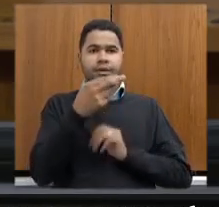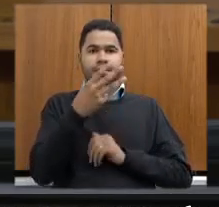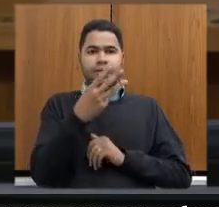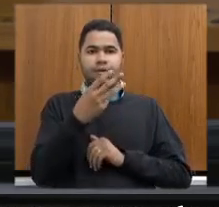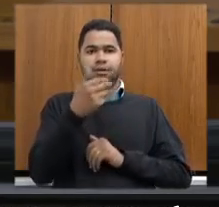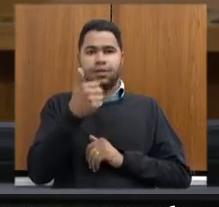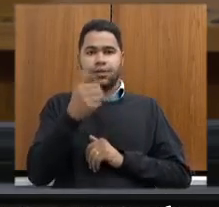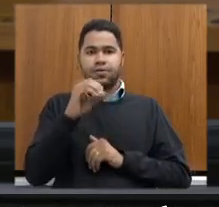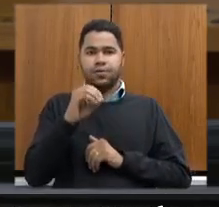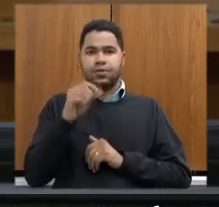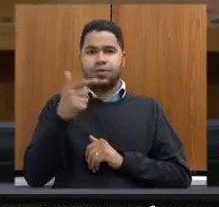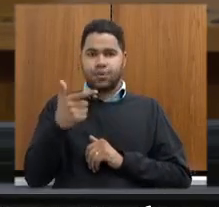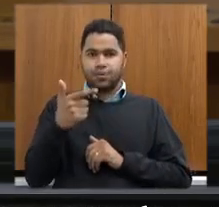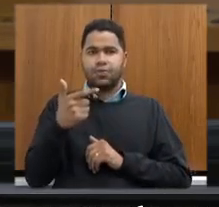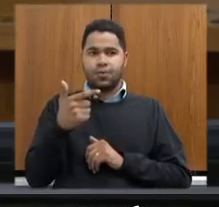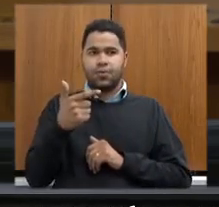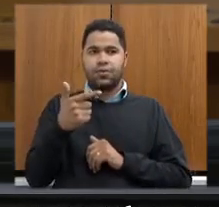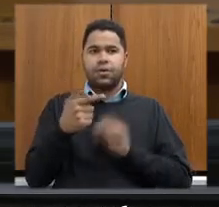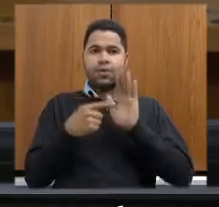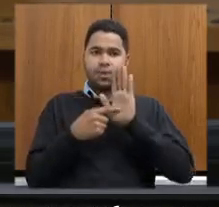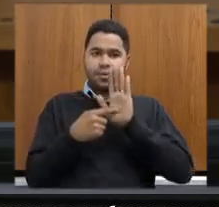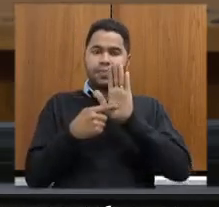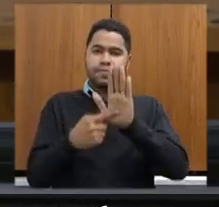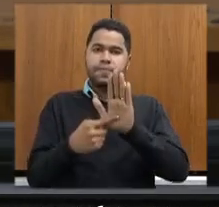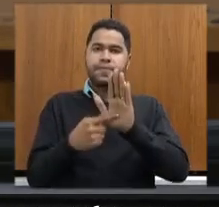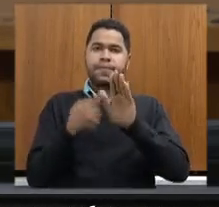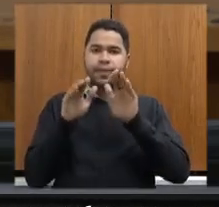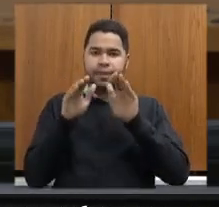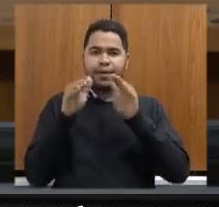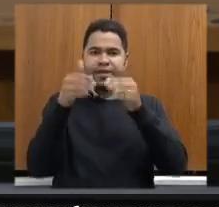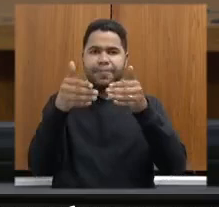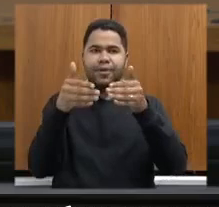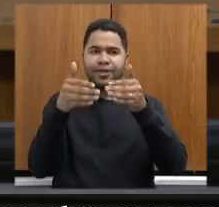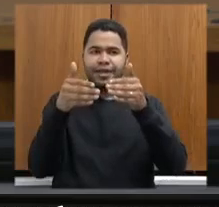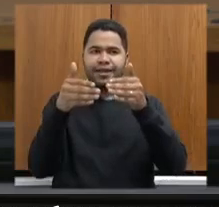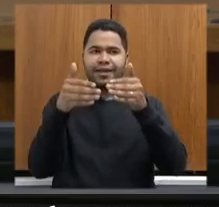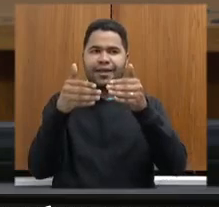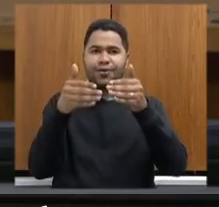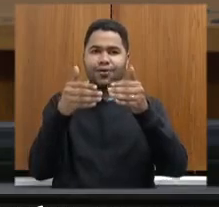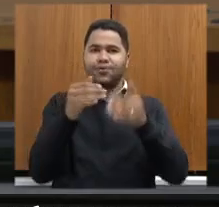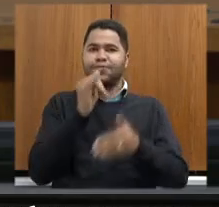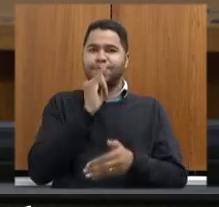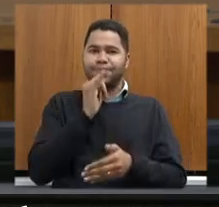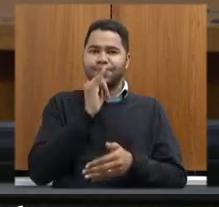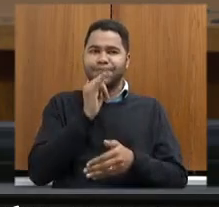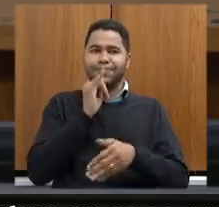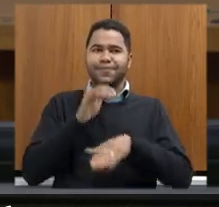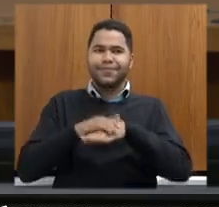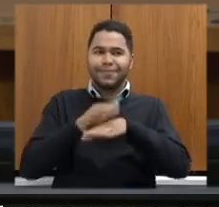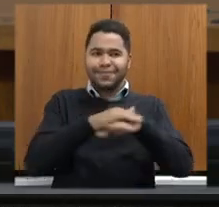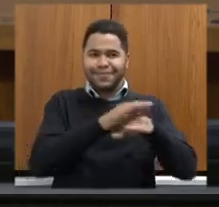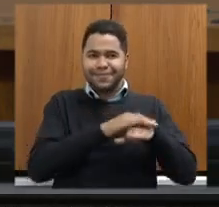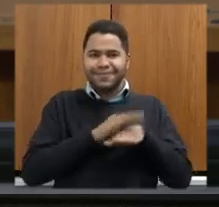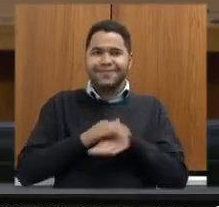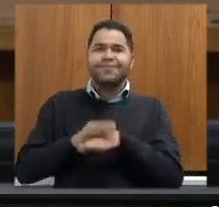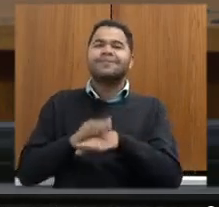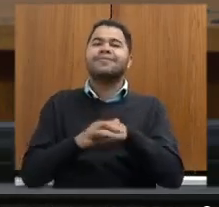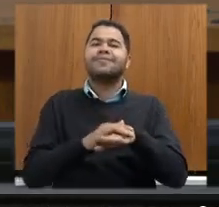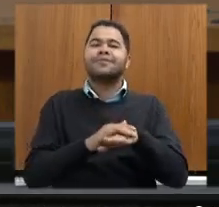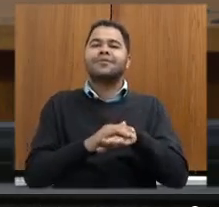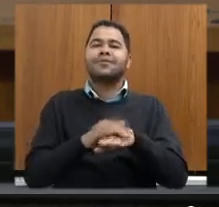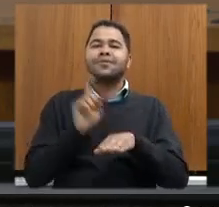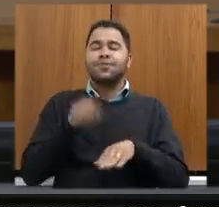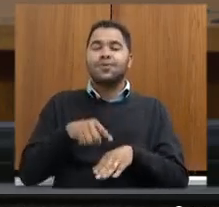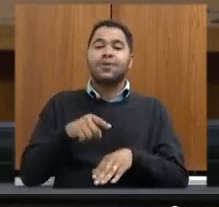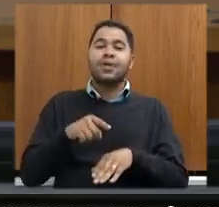é uma resolução que especialmente traz de inovação a regulamentação dos estudos de fauna no estado de Minas Gerais.